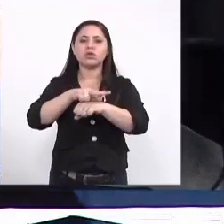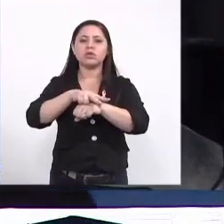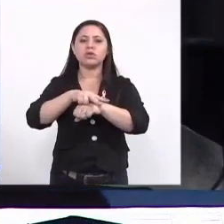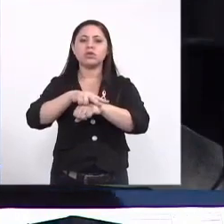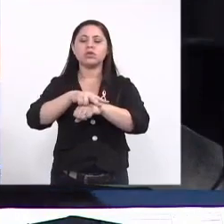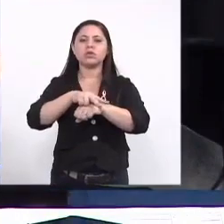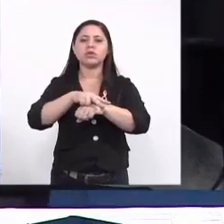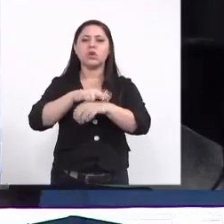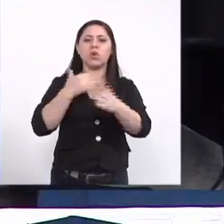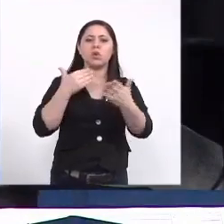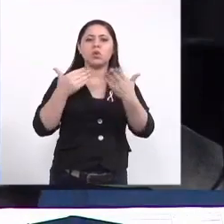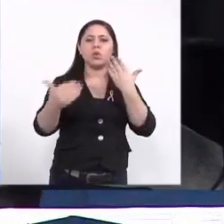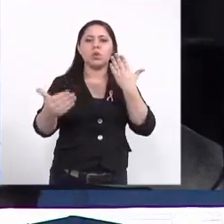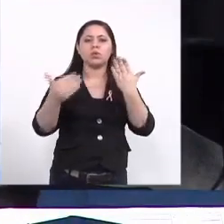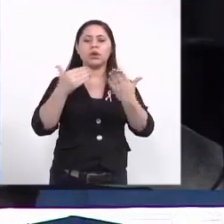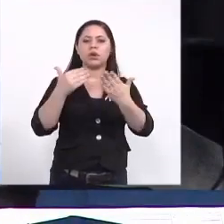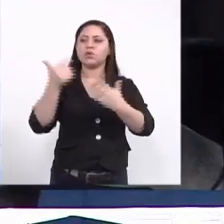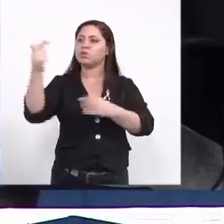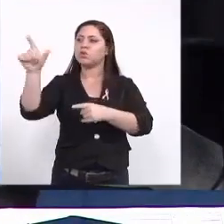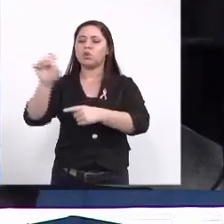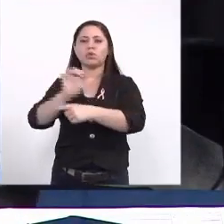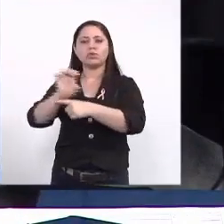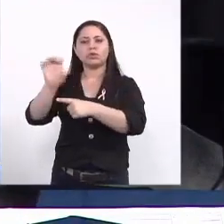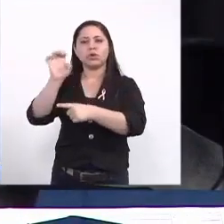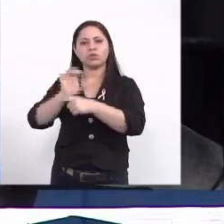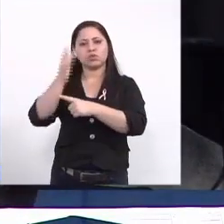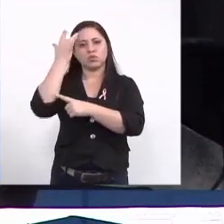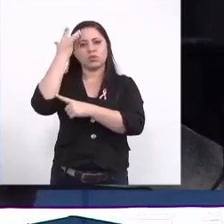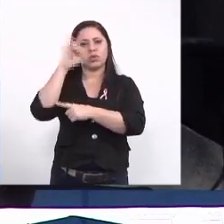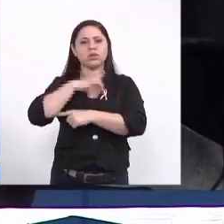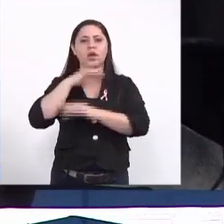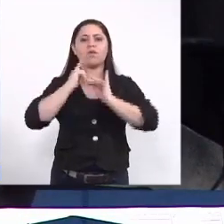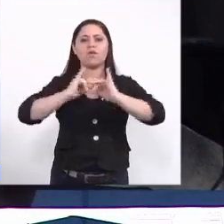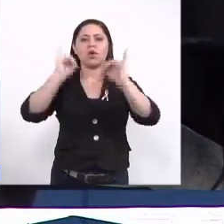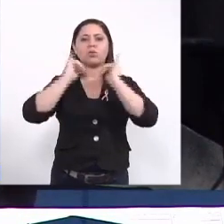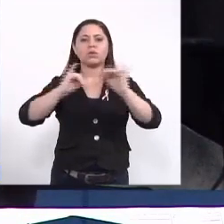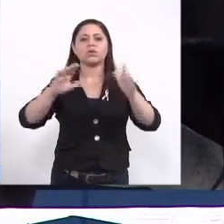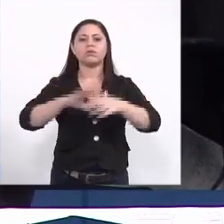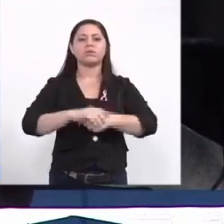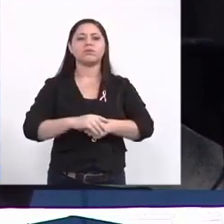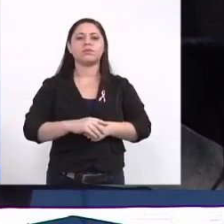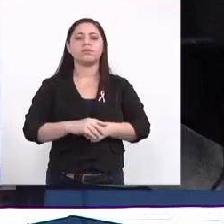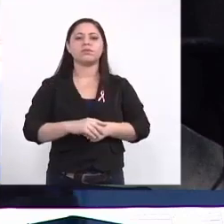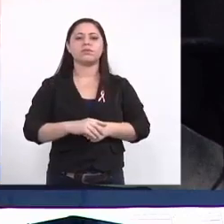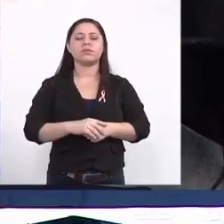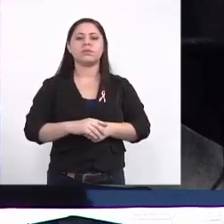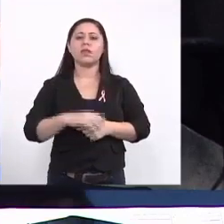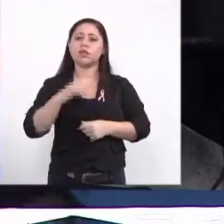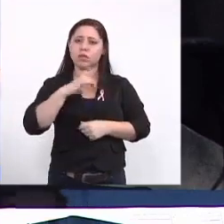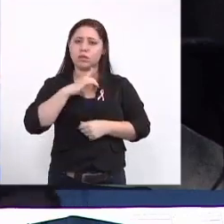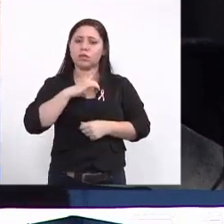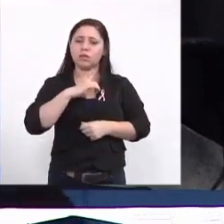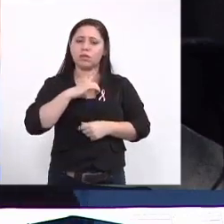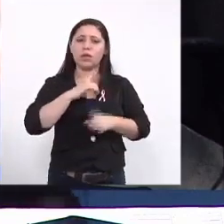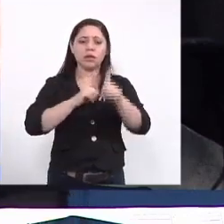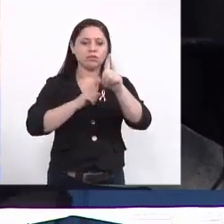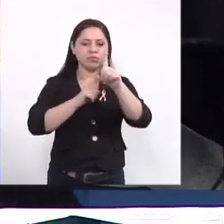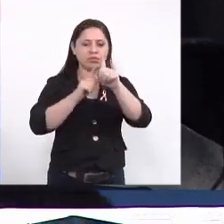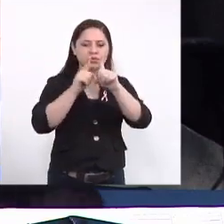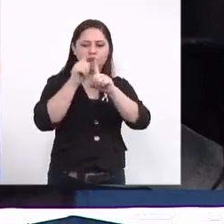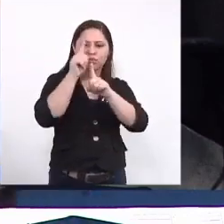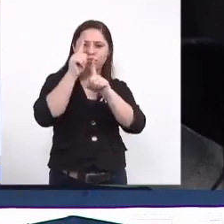comparativamente com outros estados não sei se você tem essa informação tem algum ranking